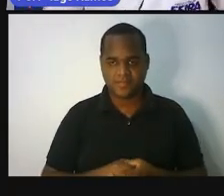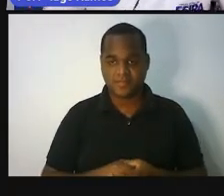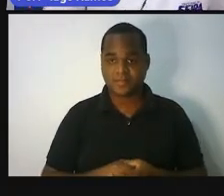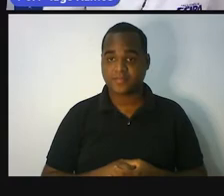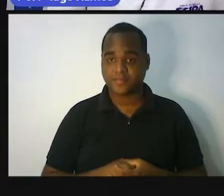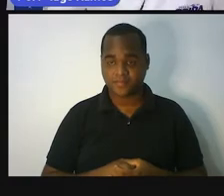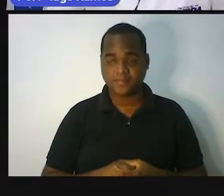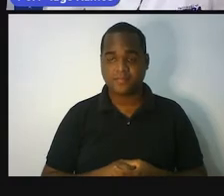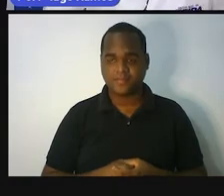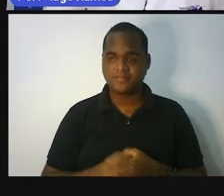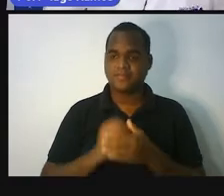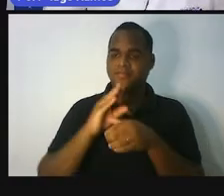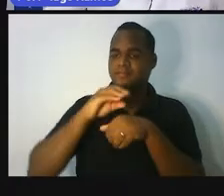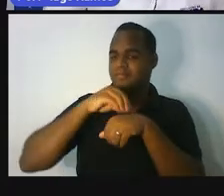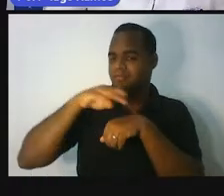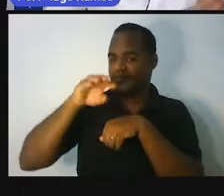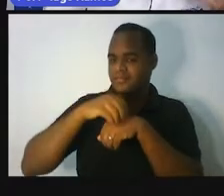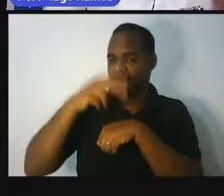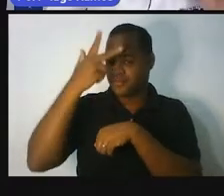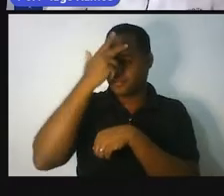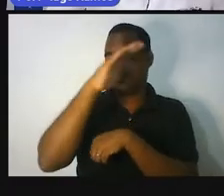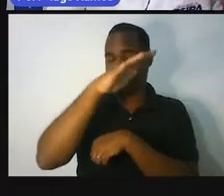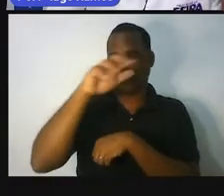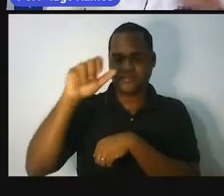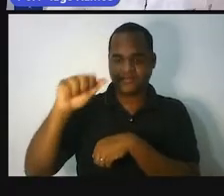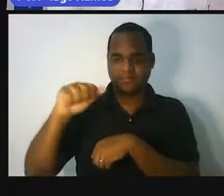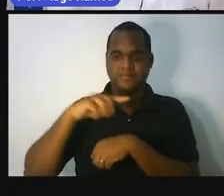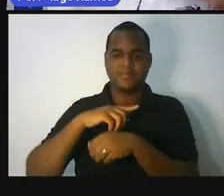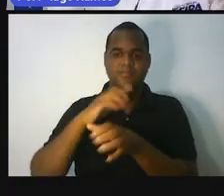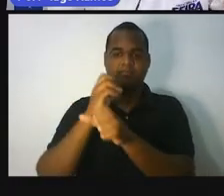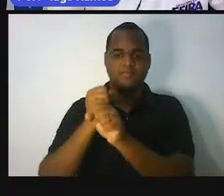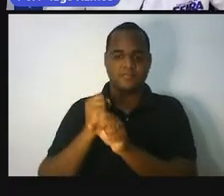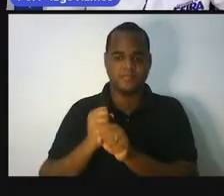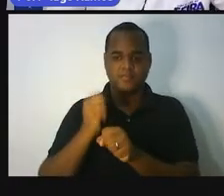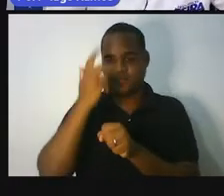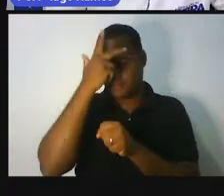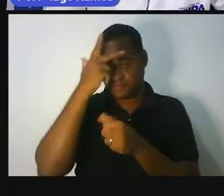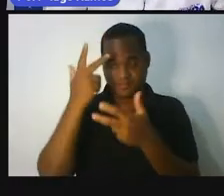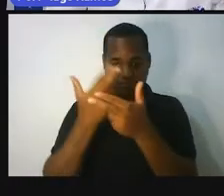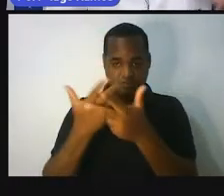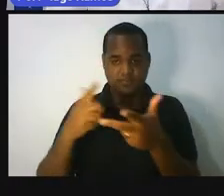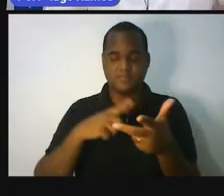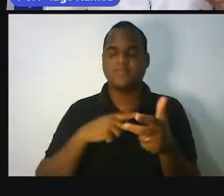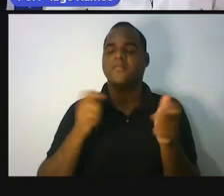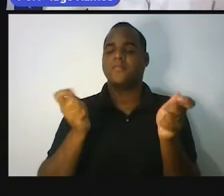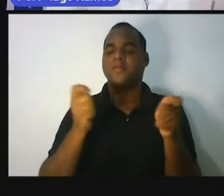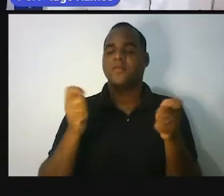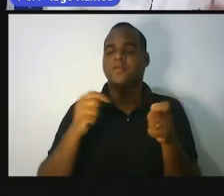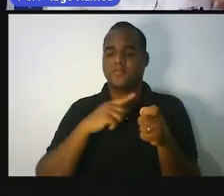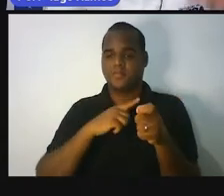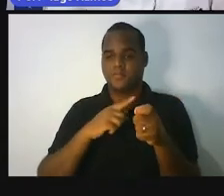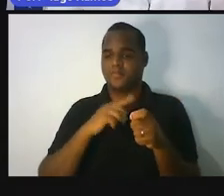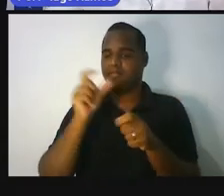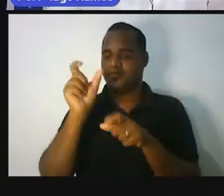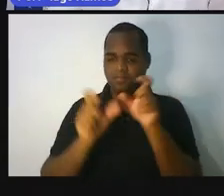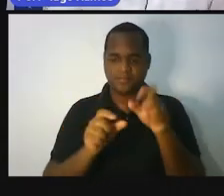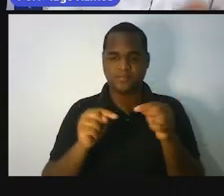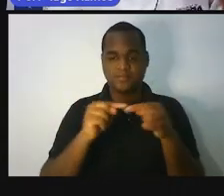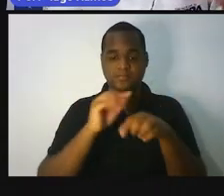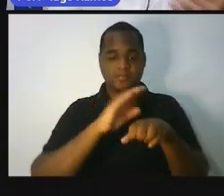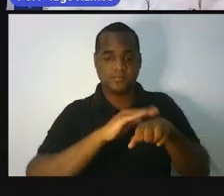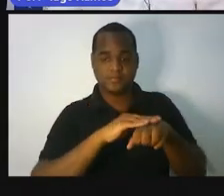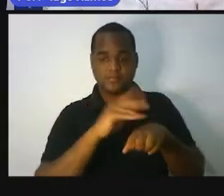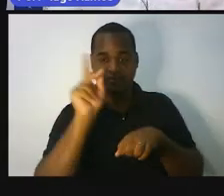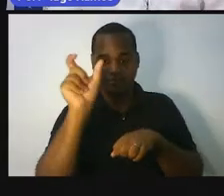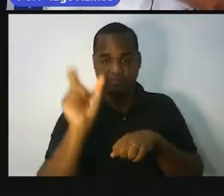essa informação da população da África, da quantidade de pessoas que estiveram na África, que moravam na África,